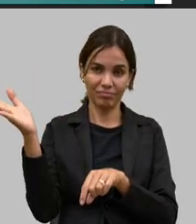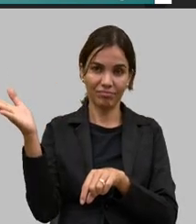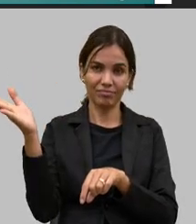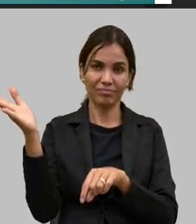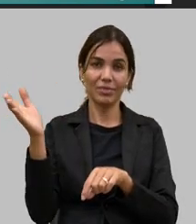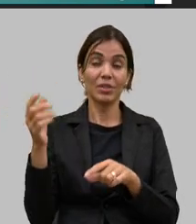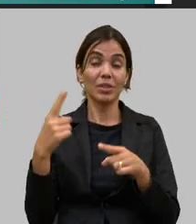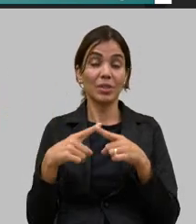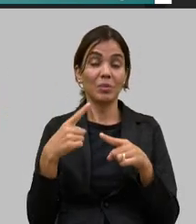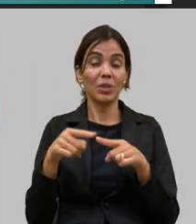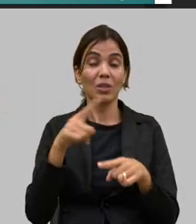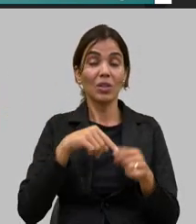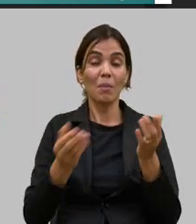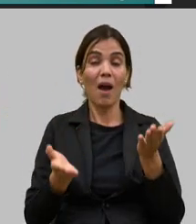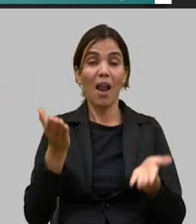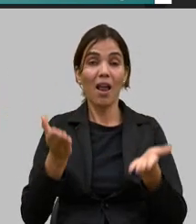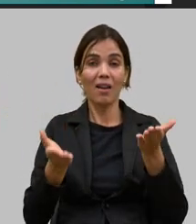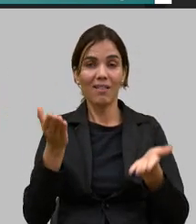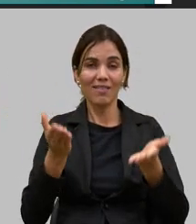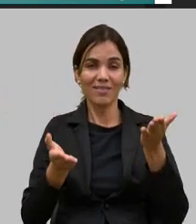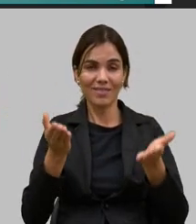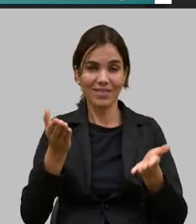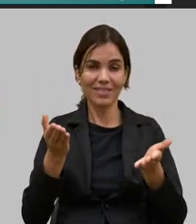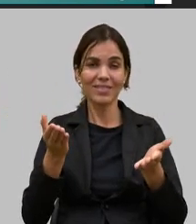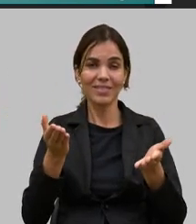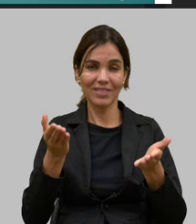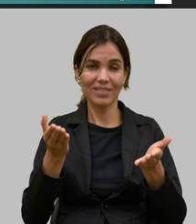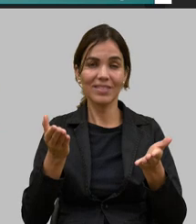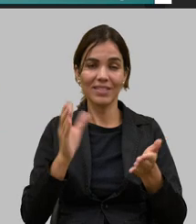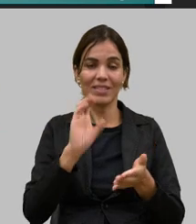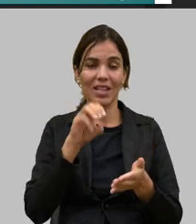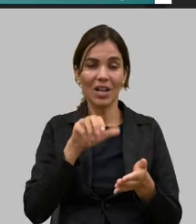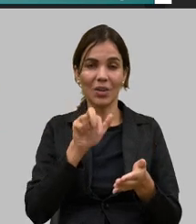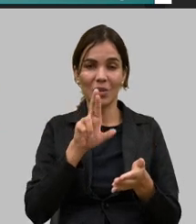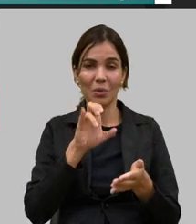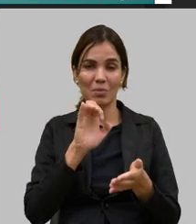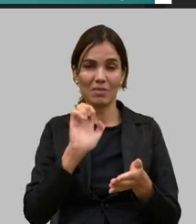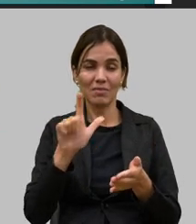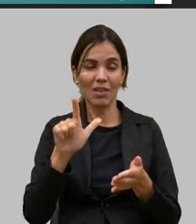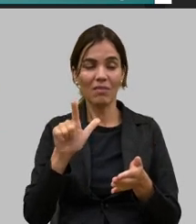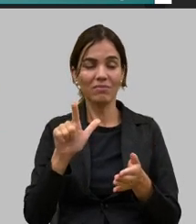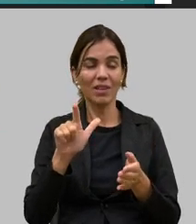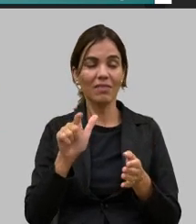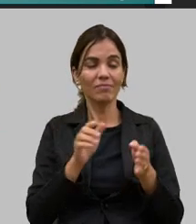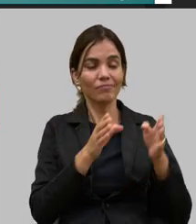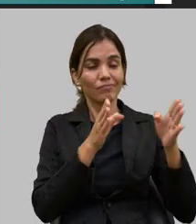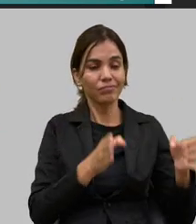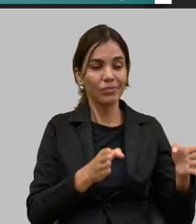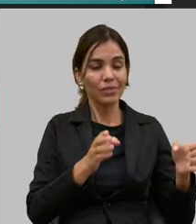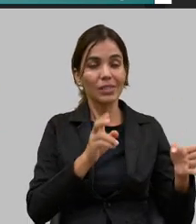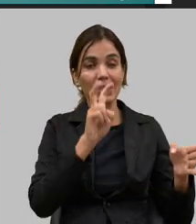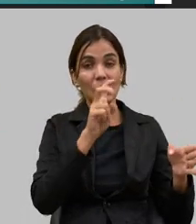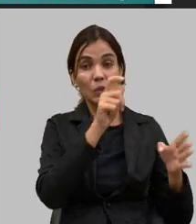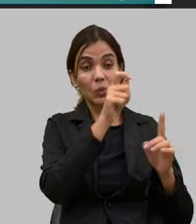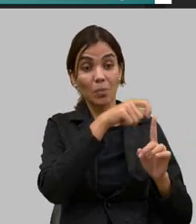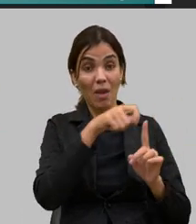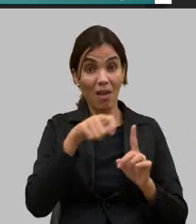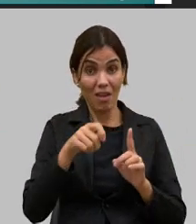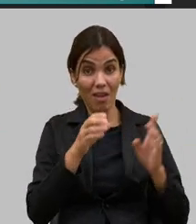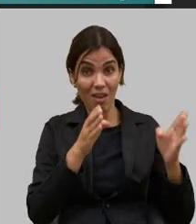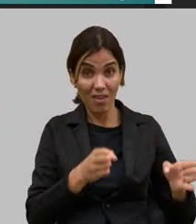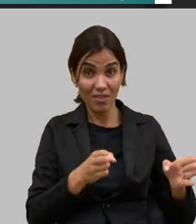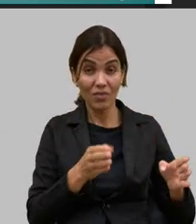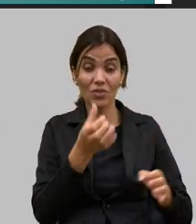nossa mostrou a importância nesses primeiros cinco meses agora até maio foram 6,6